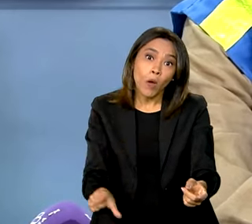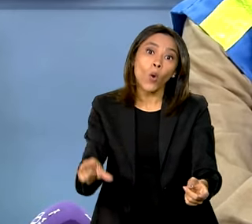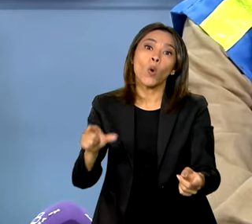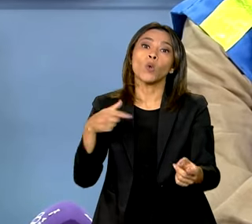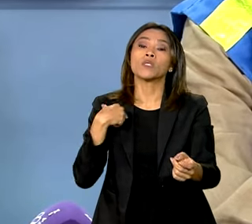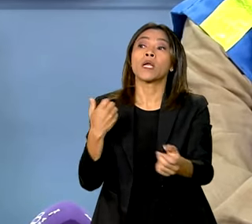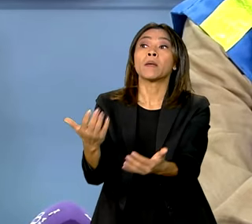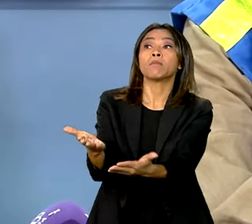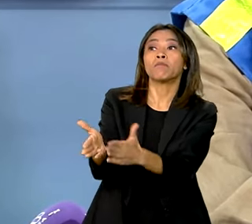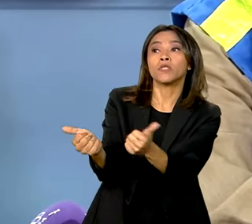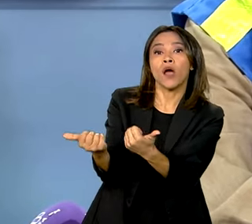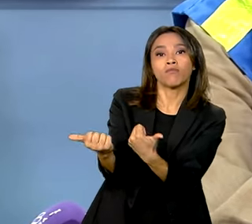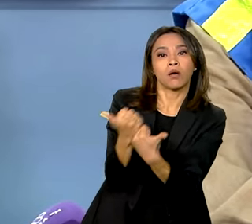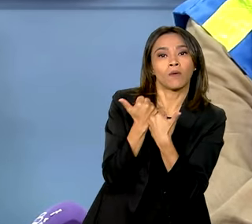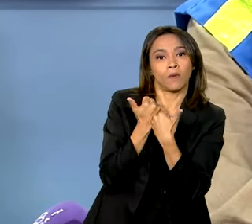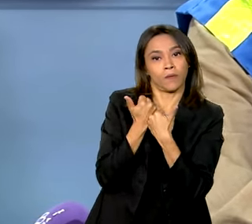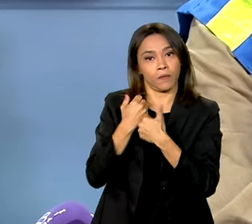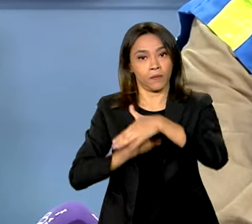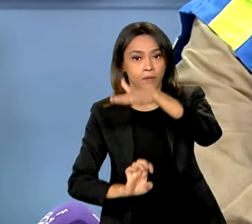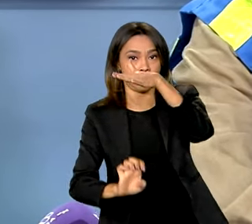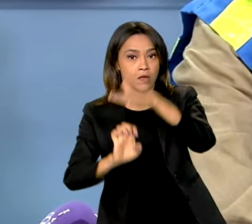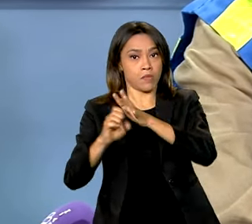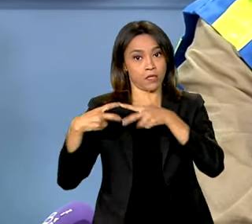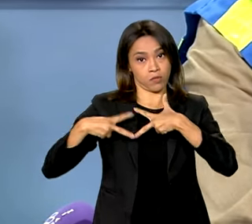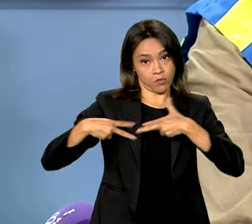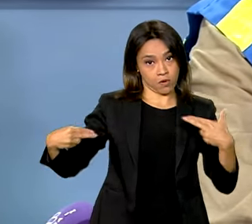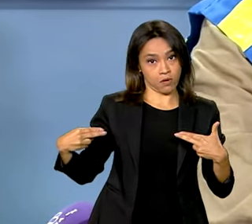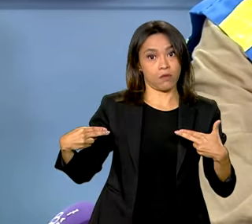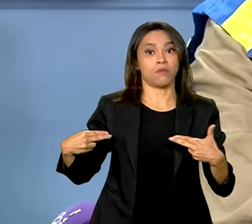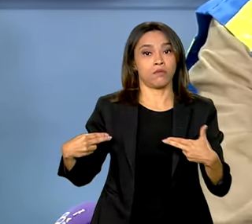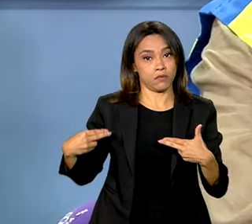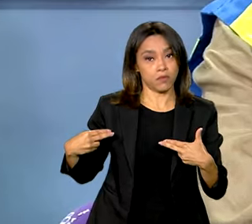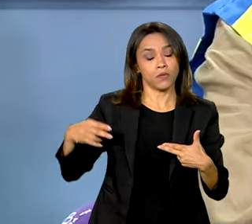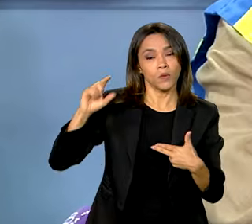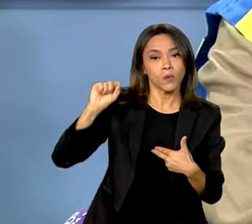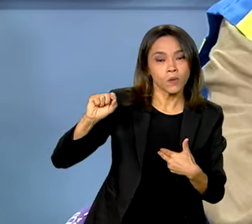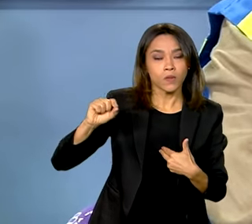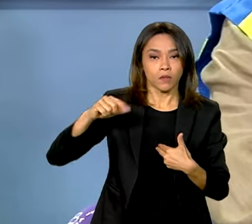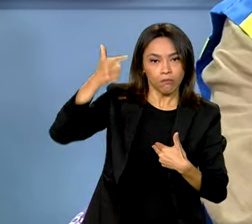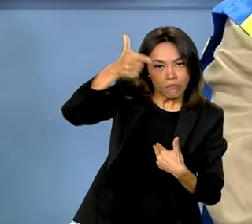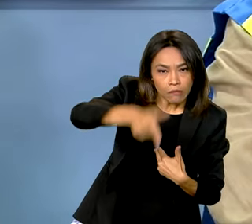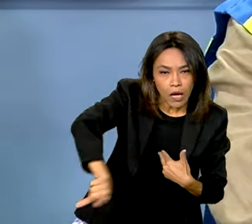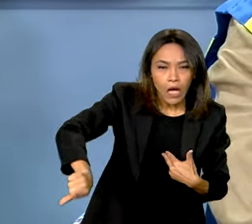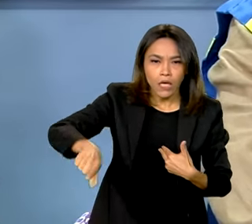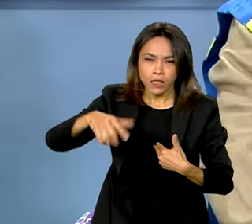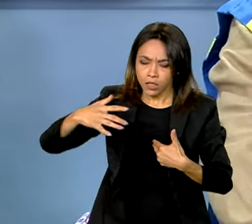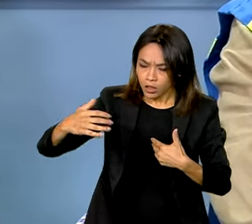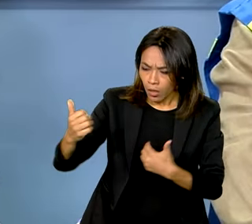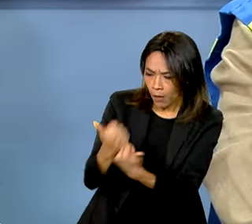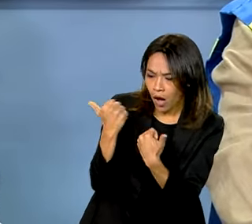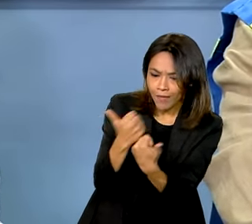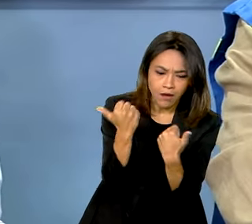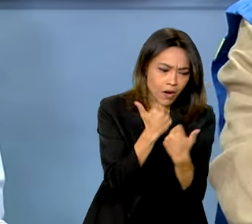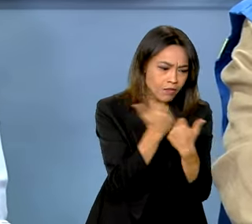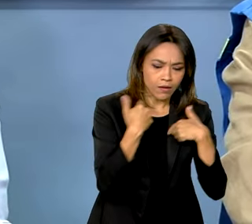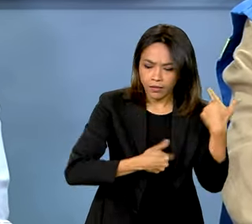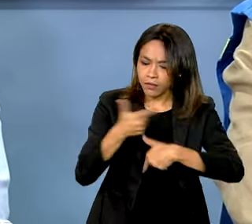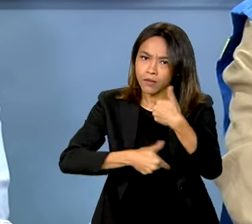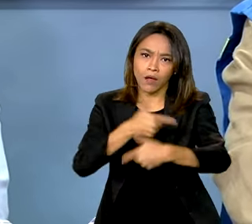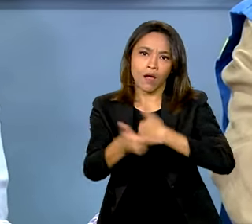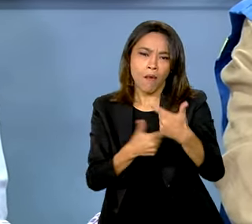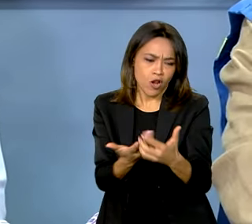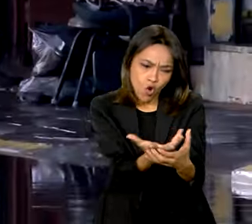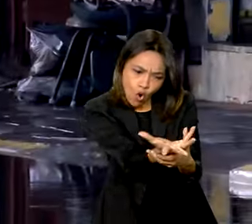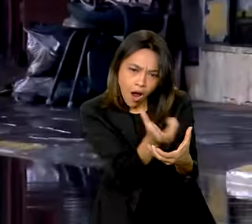apoio da Petrobras para ampliar a capacidade de trabalho para a retirada